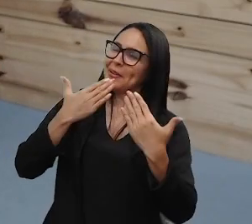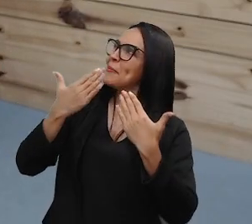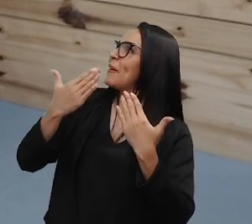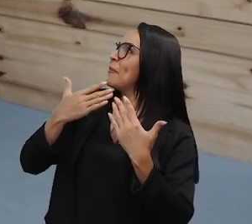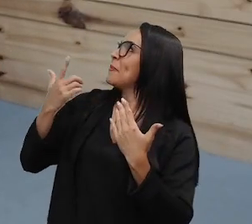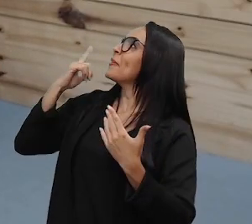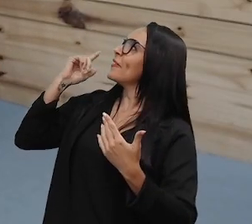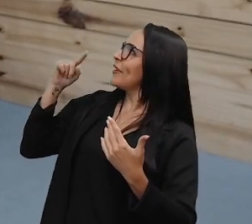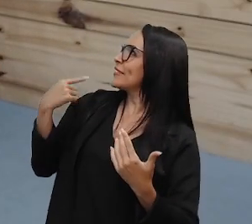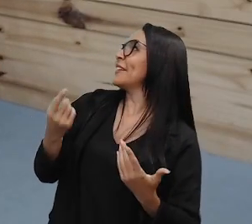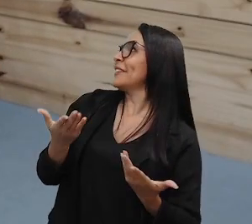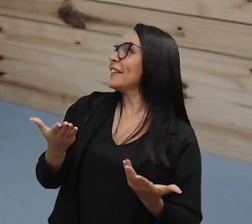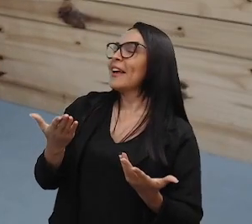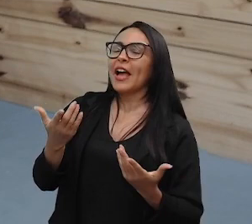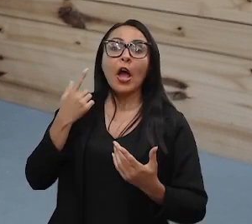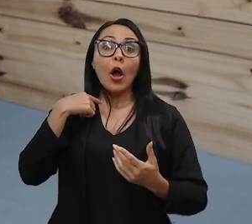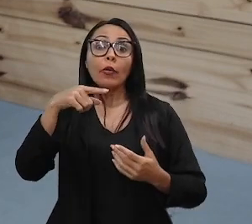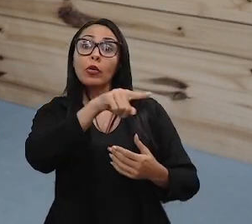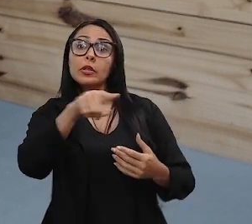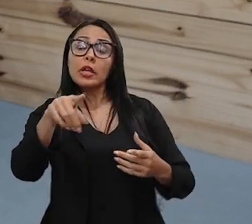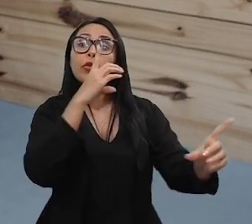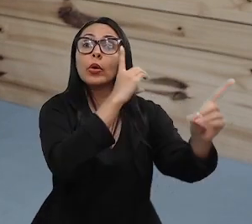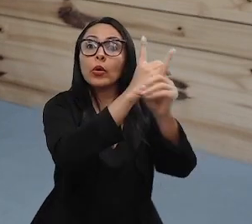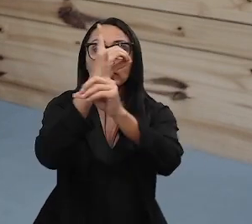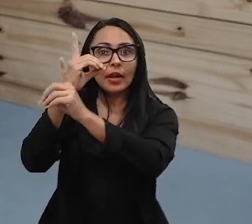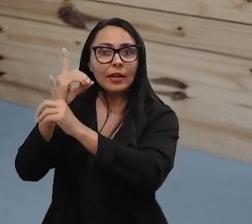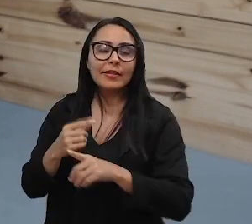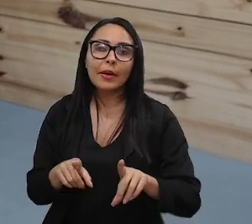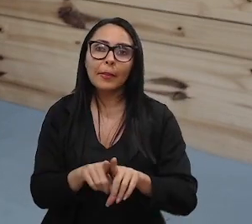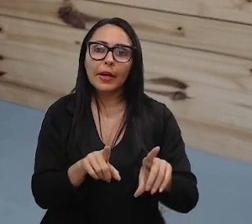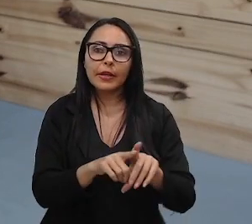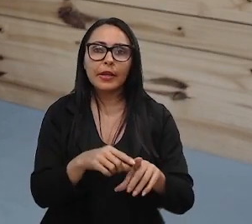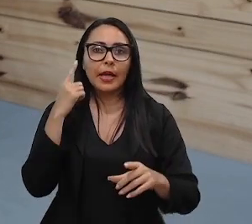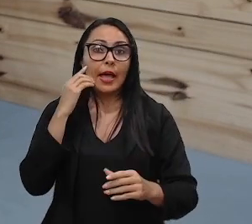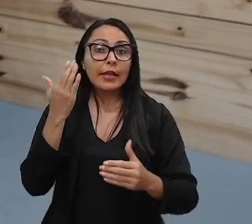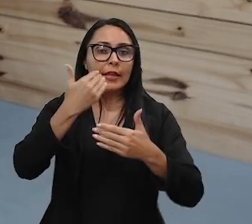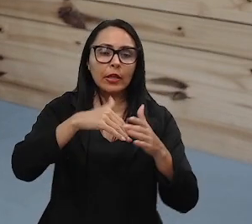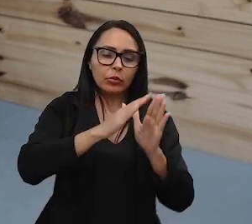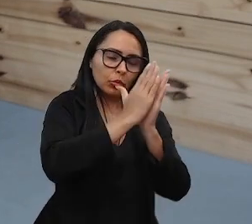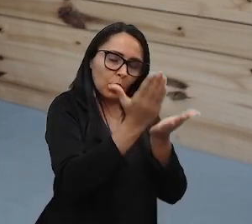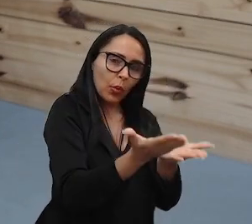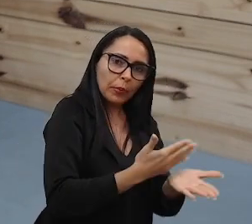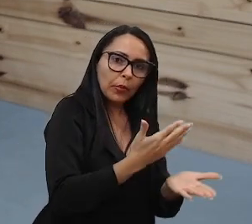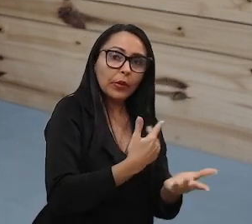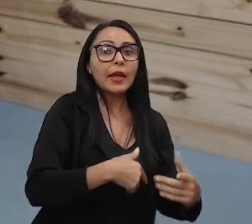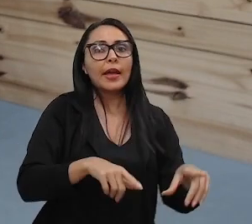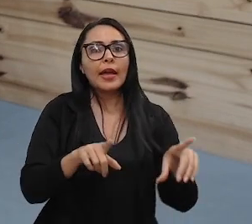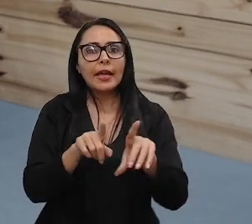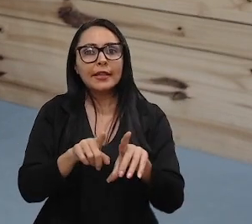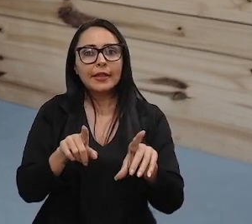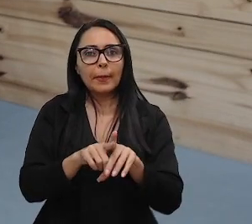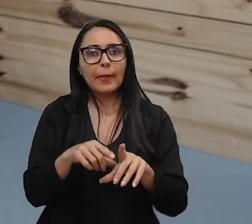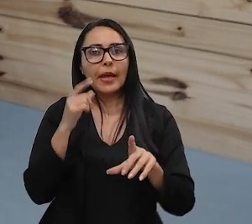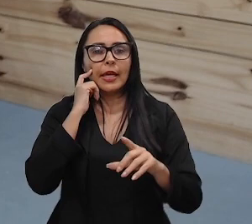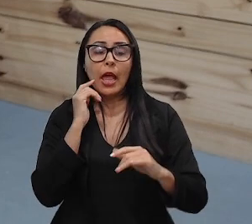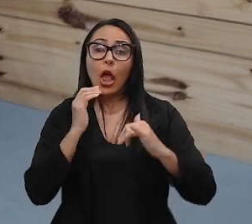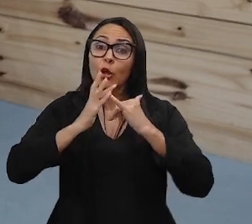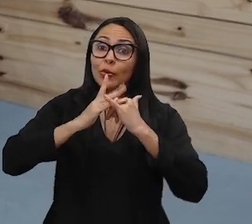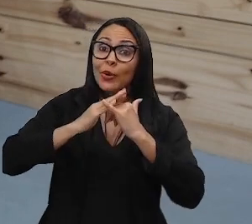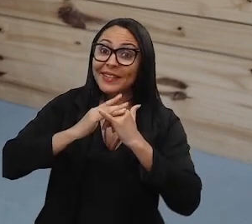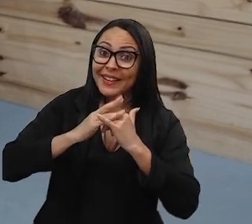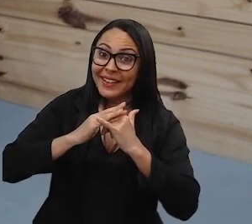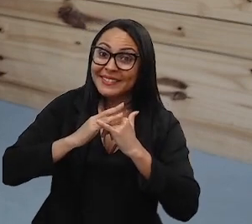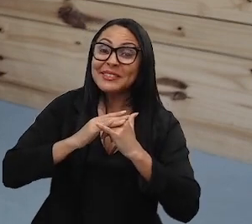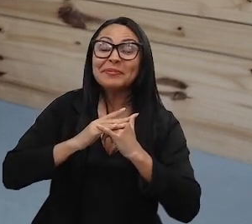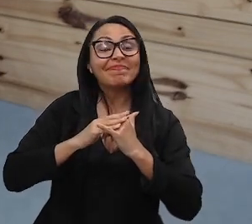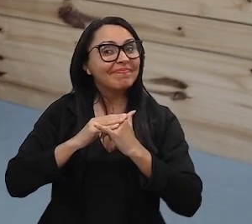com a galera sobre isso. Vocês vão encontrar muito mais sobre isso dentro do e-book, mas também nos canais da professora Georgia.